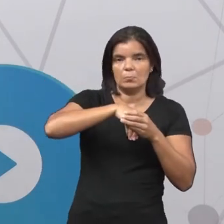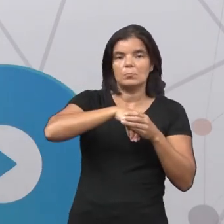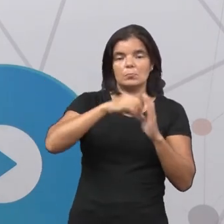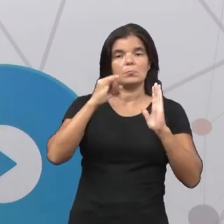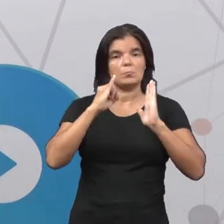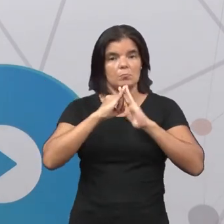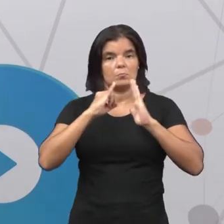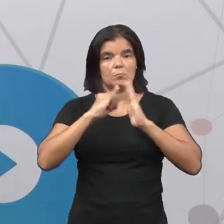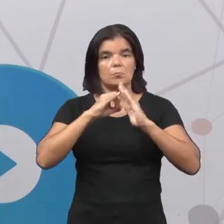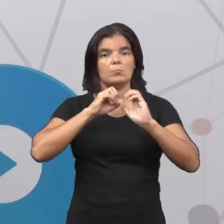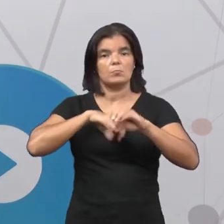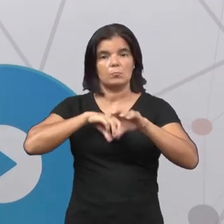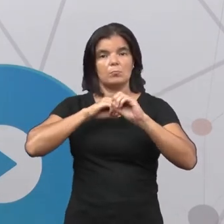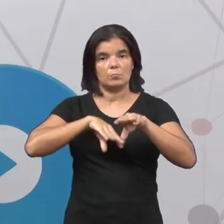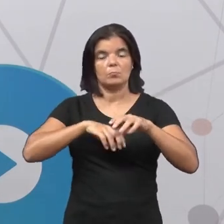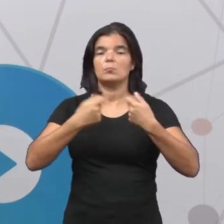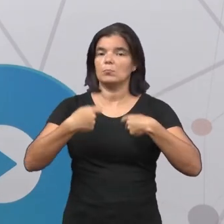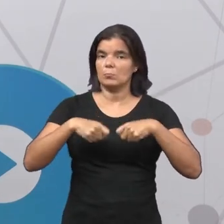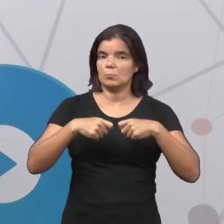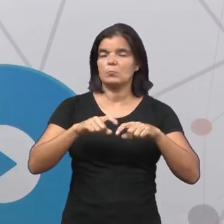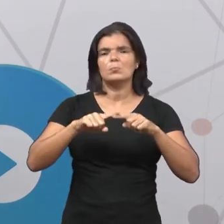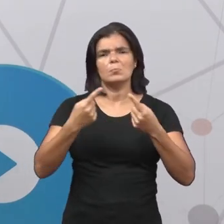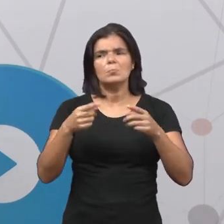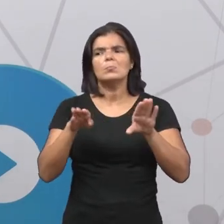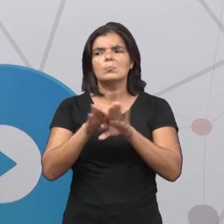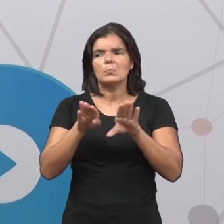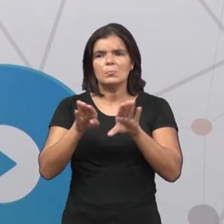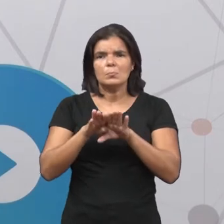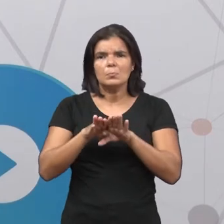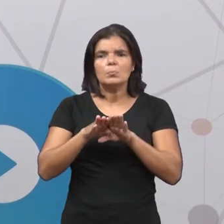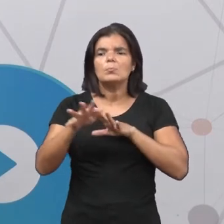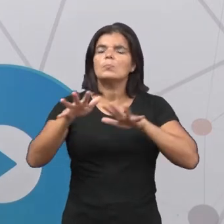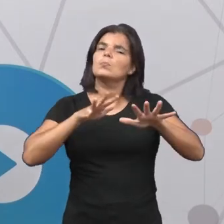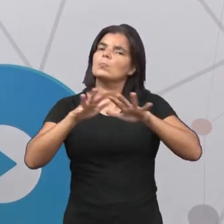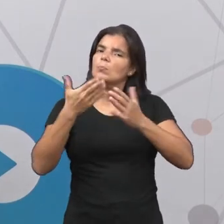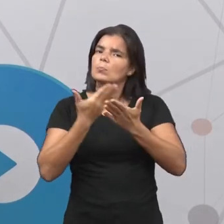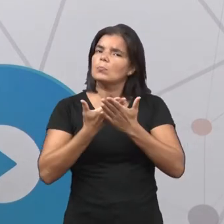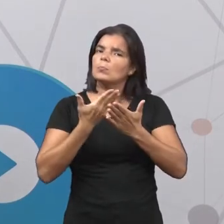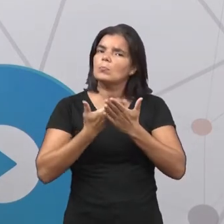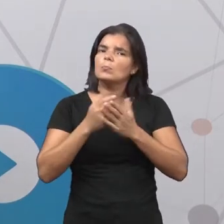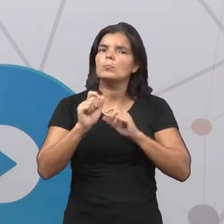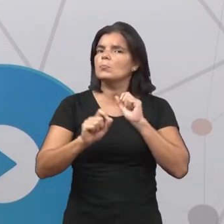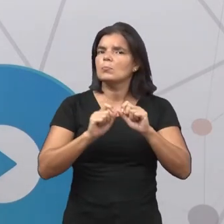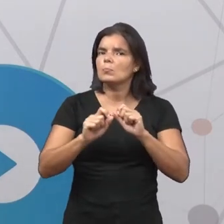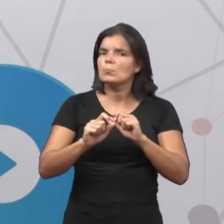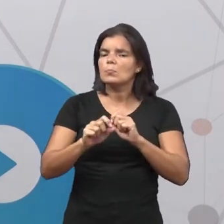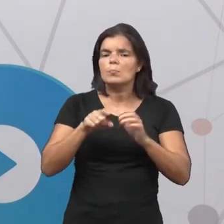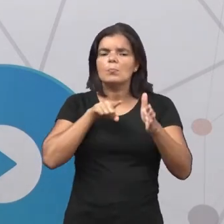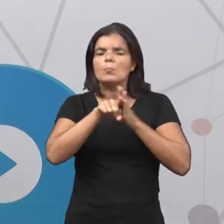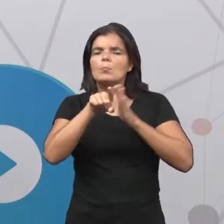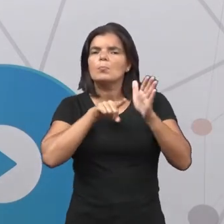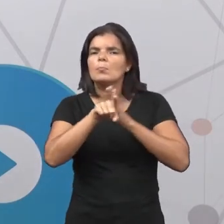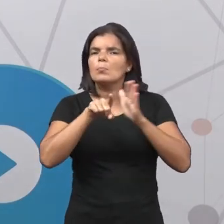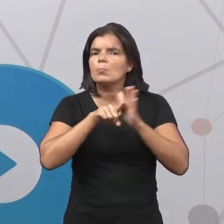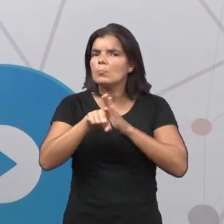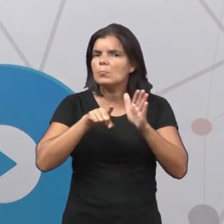instituições educacionais demandam. Mas também cabe ao movimento estudantil questionar,